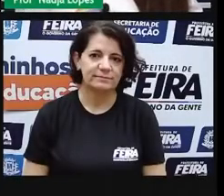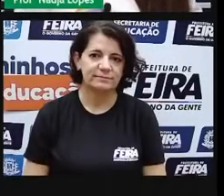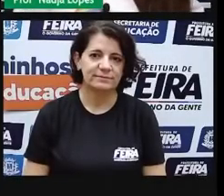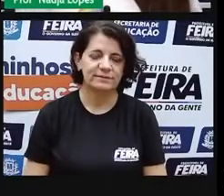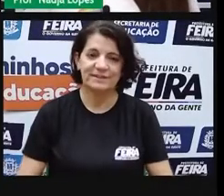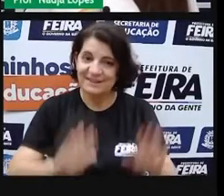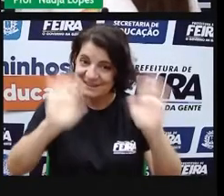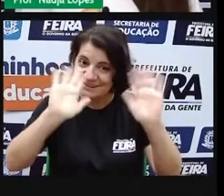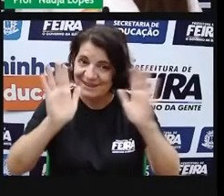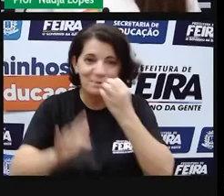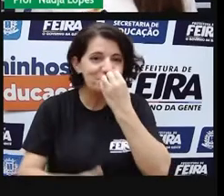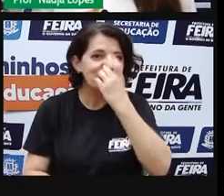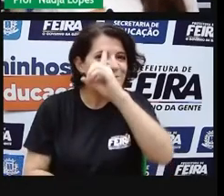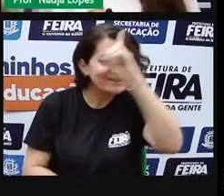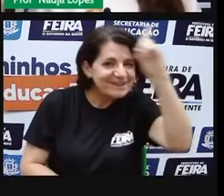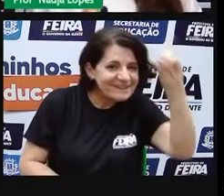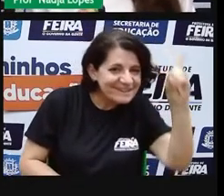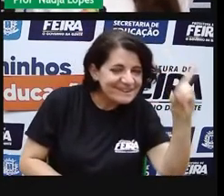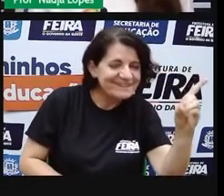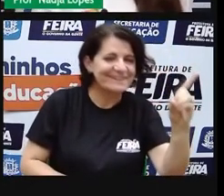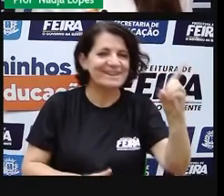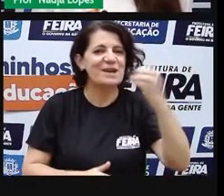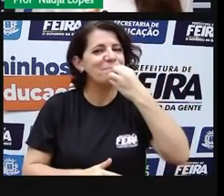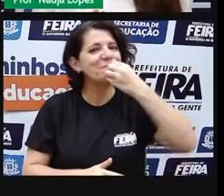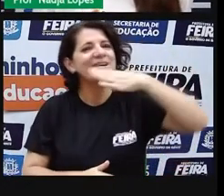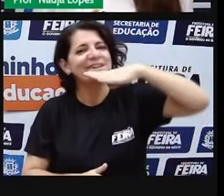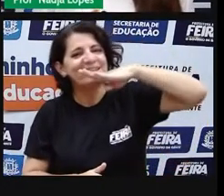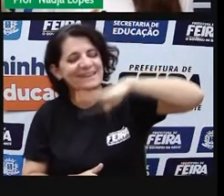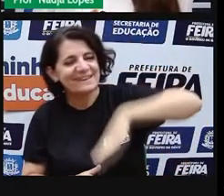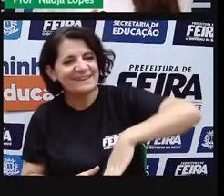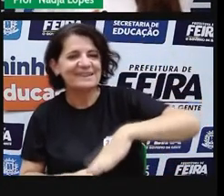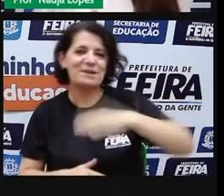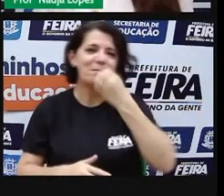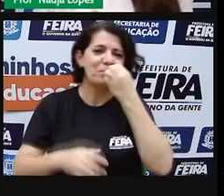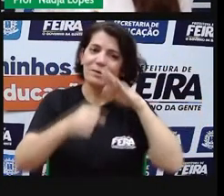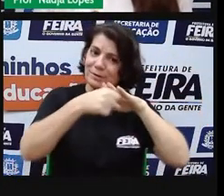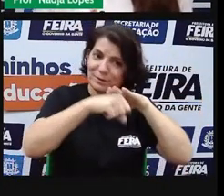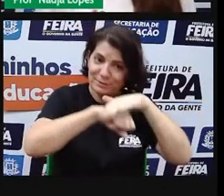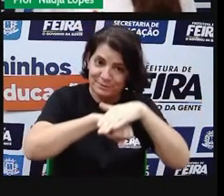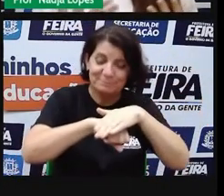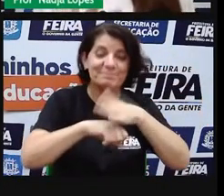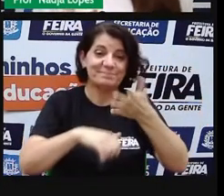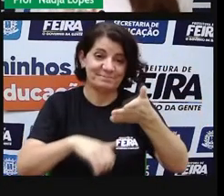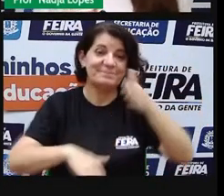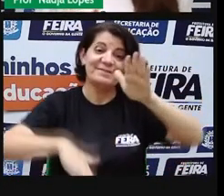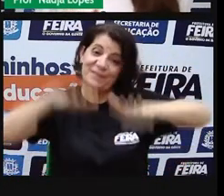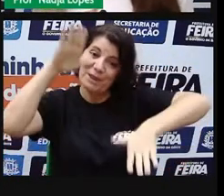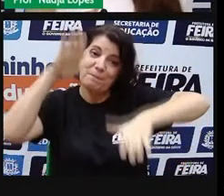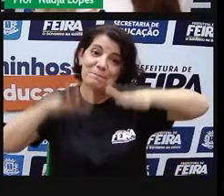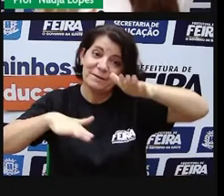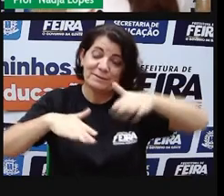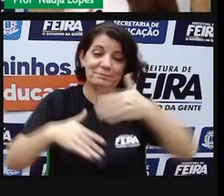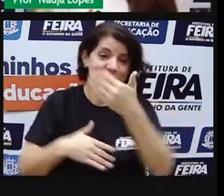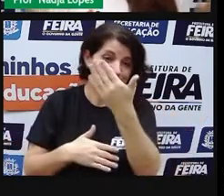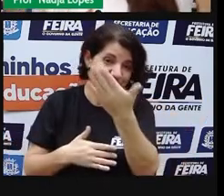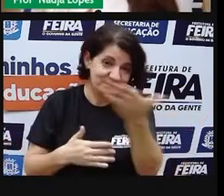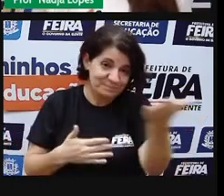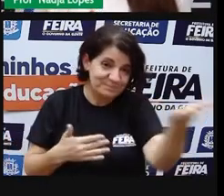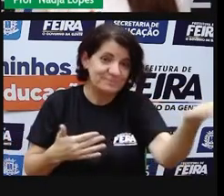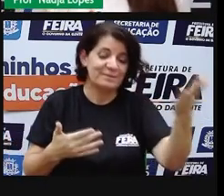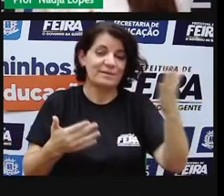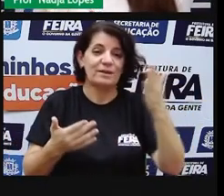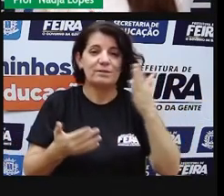Bom dia, boa tarde, boa noite. Independente do horário que você